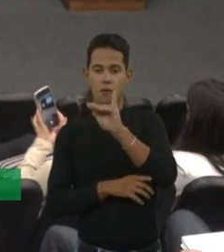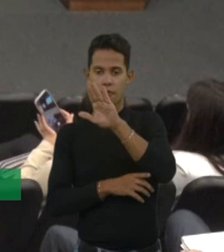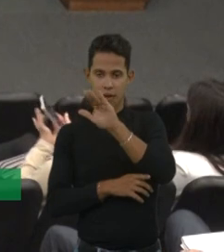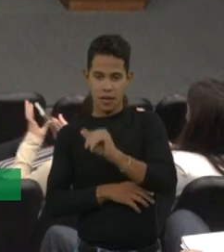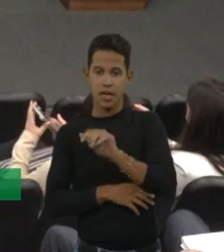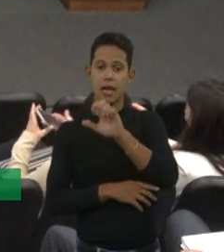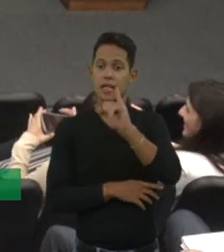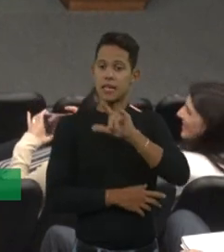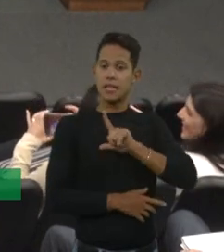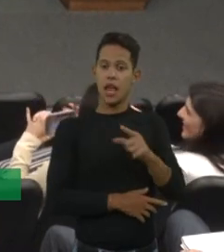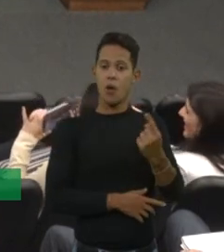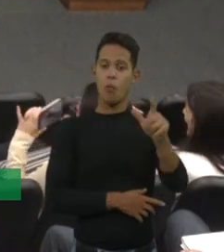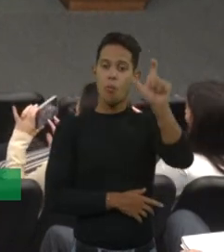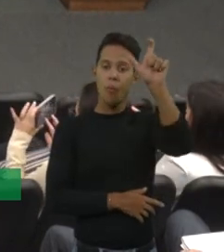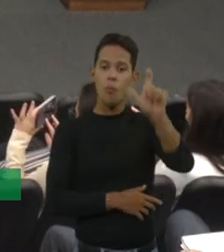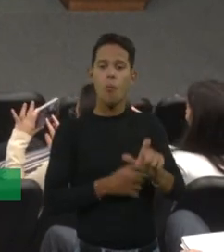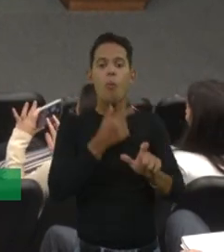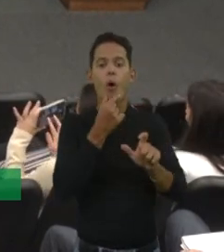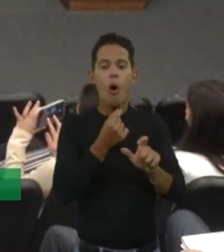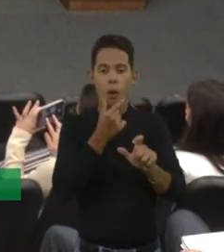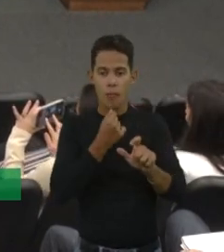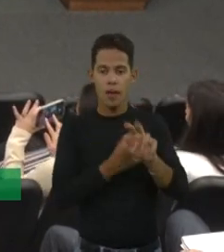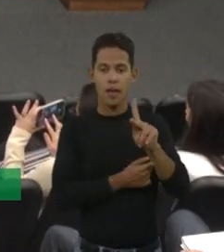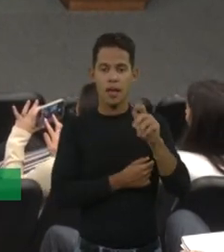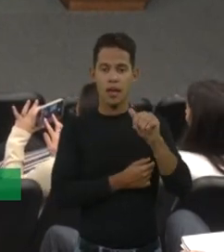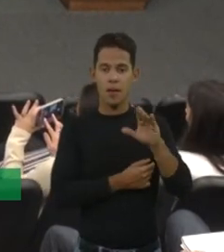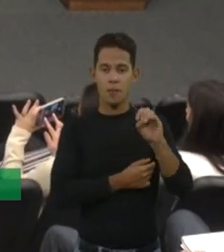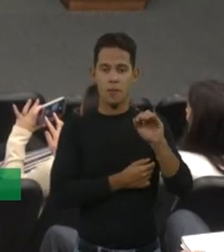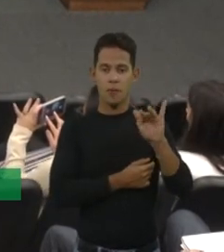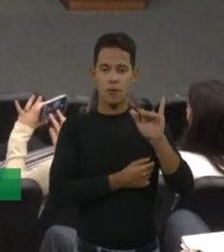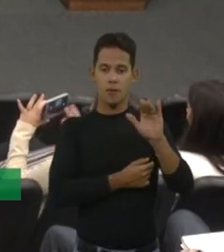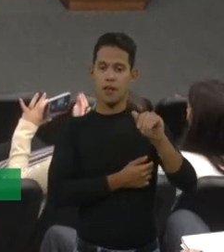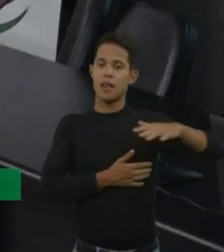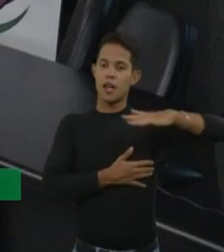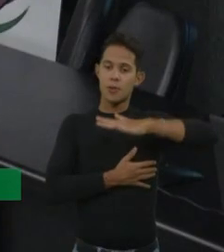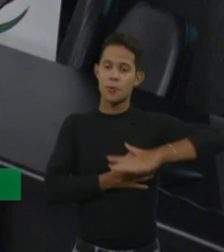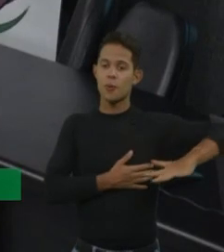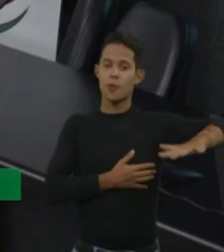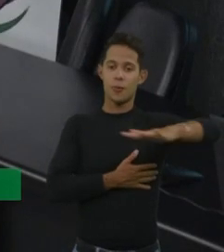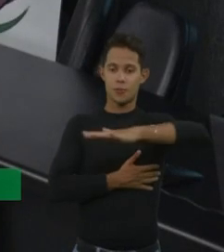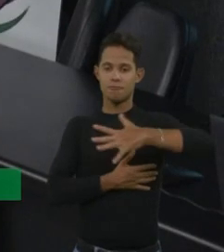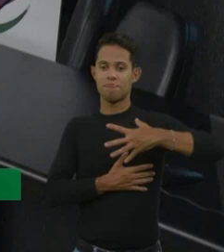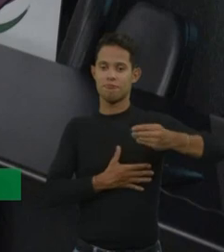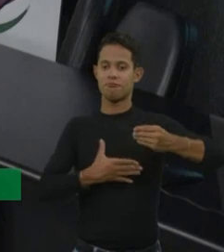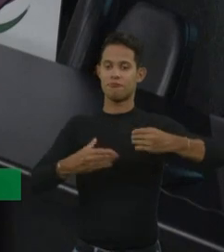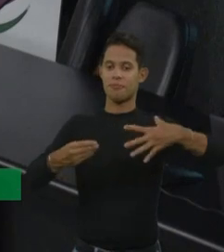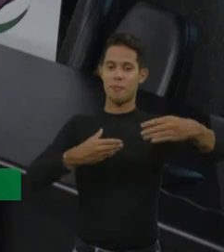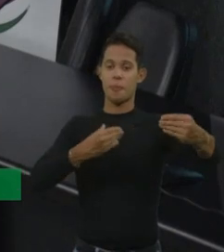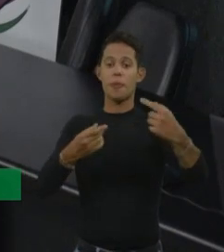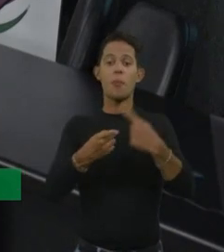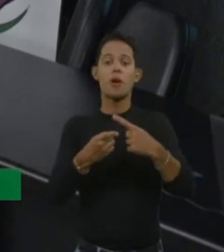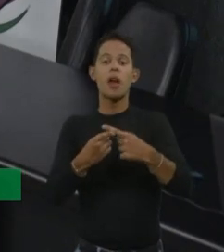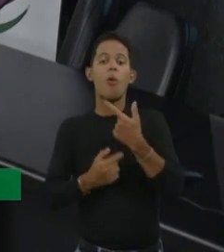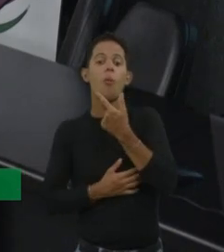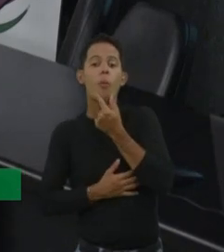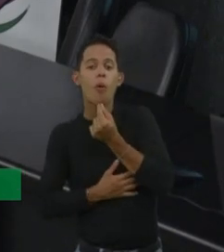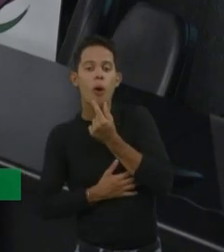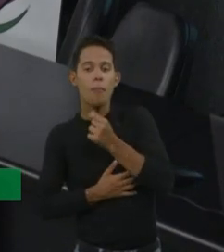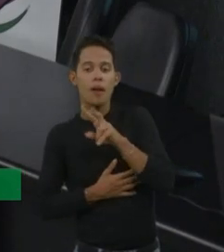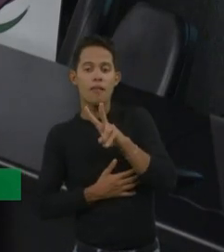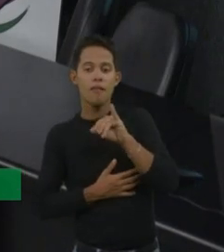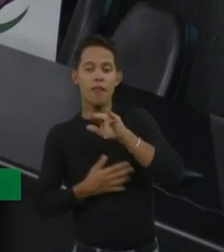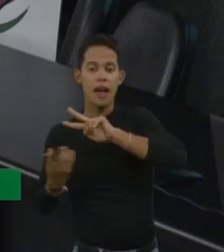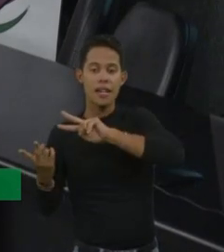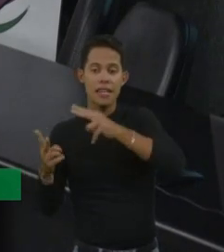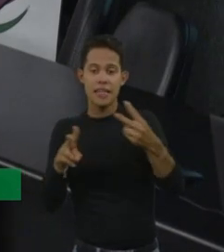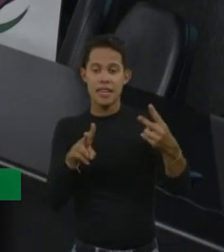hemofilia, todas as mulheres são portadoras, porque esse homem vai passar o X para as meninas, e esse X que é acometido. Então,